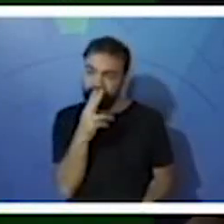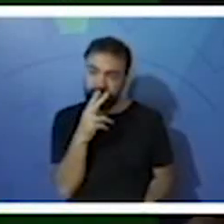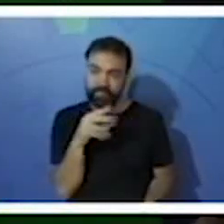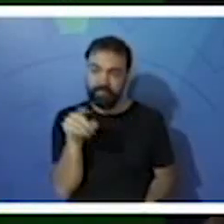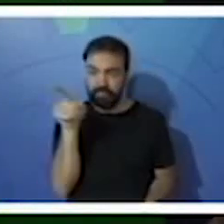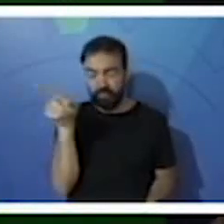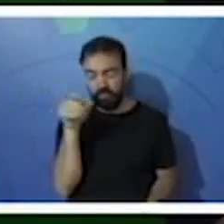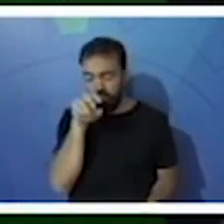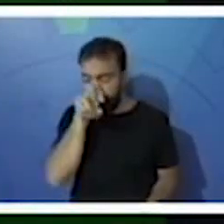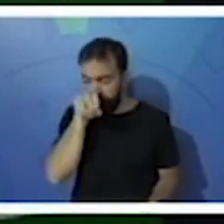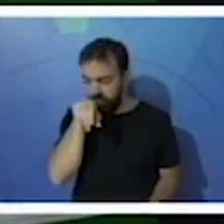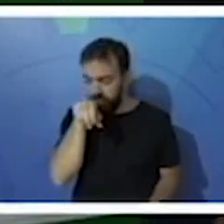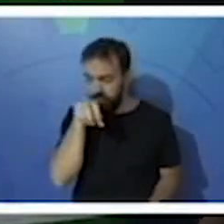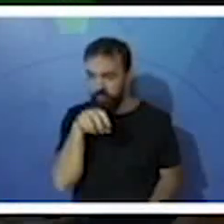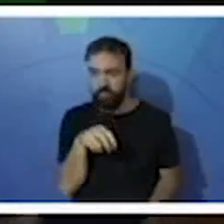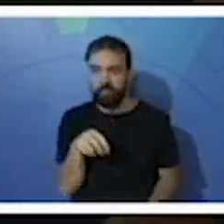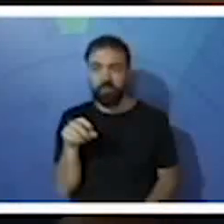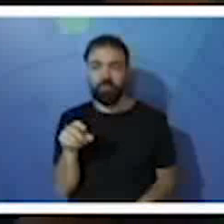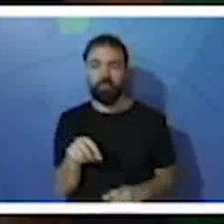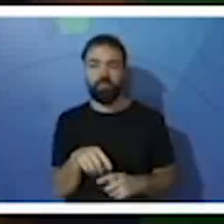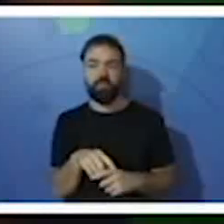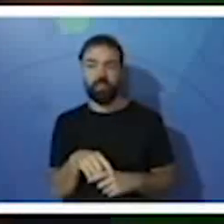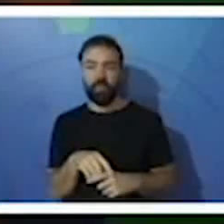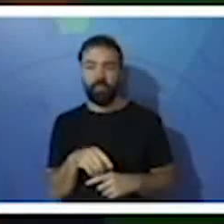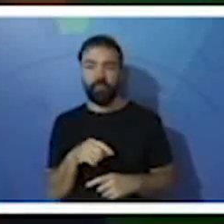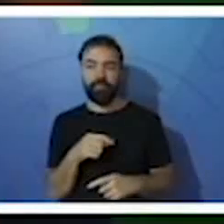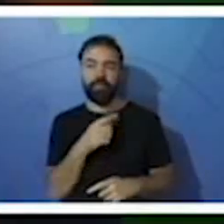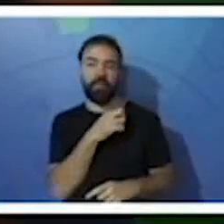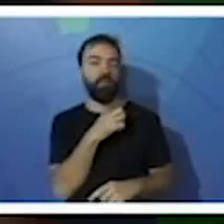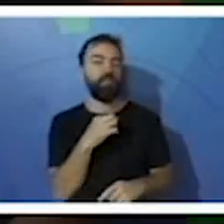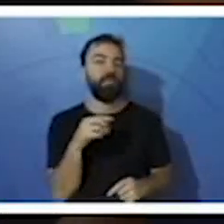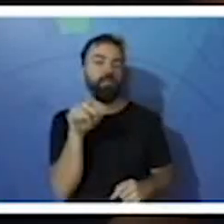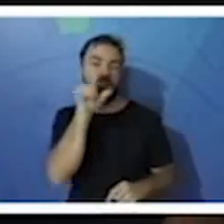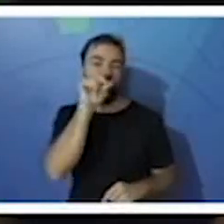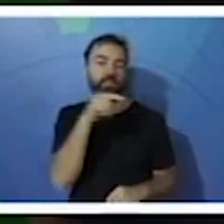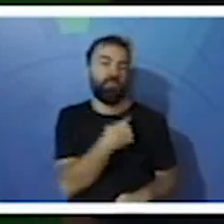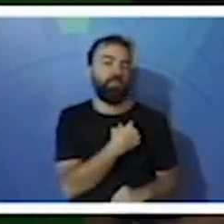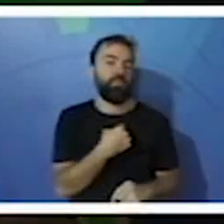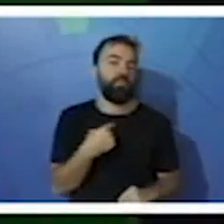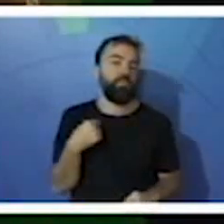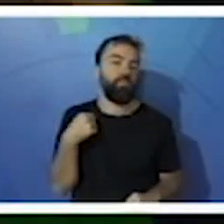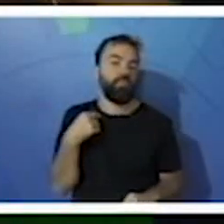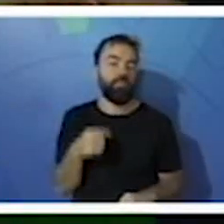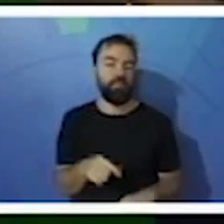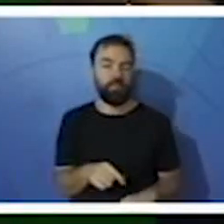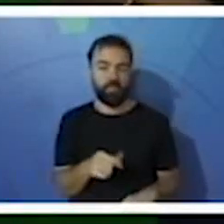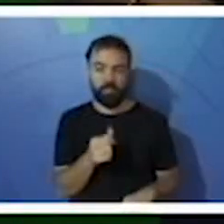araras, os periquitos e os papagaios, ok?